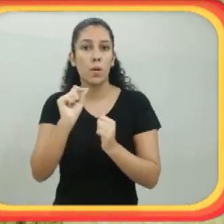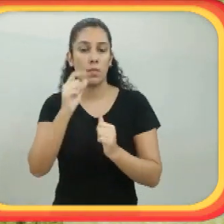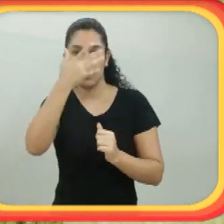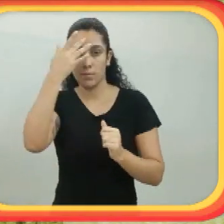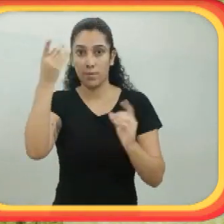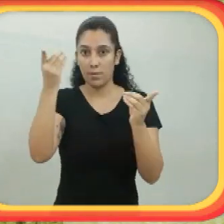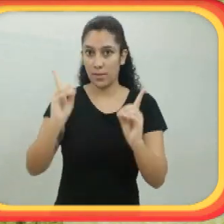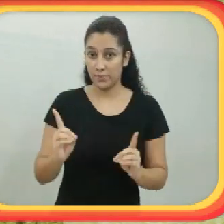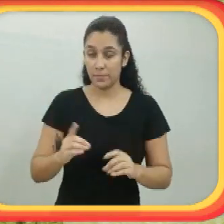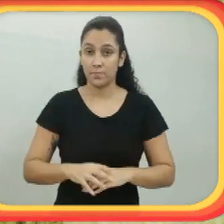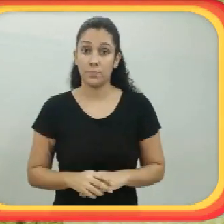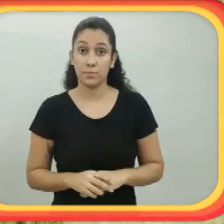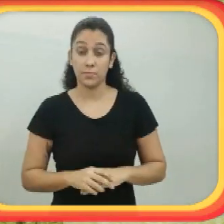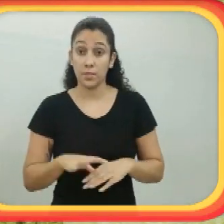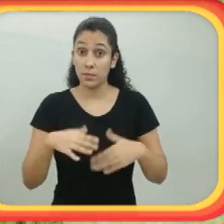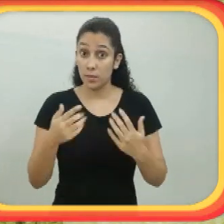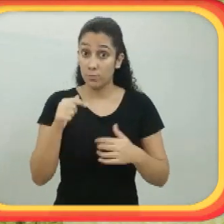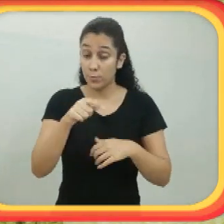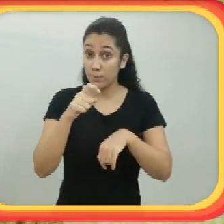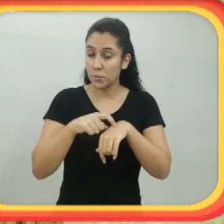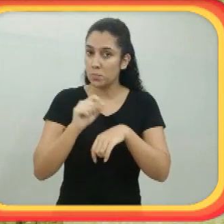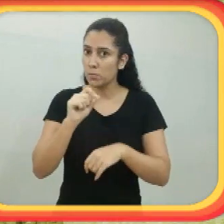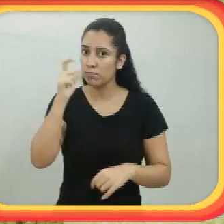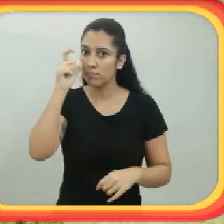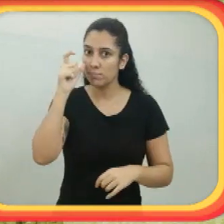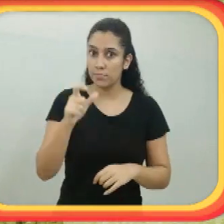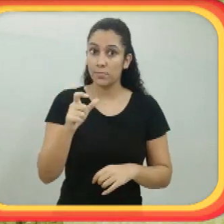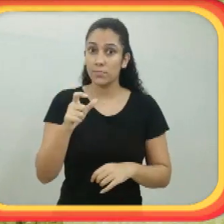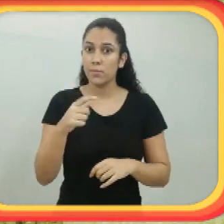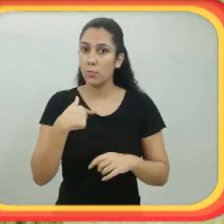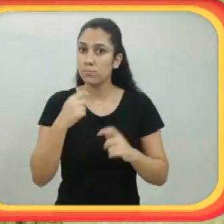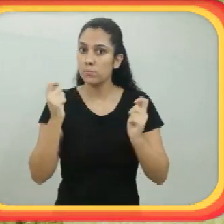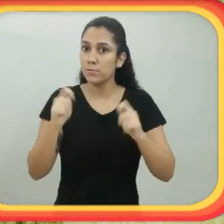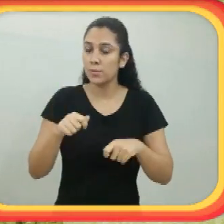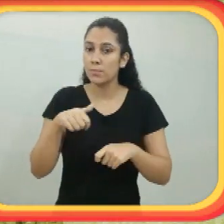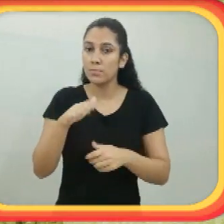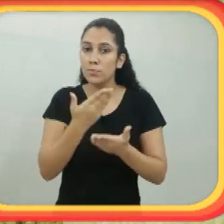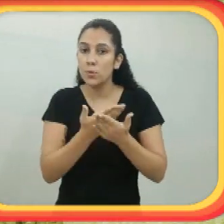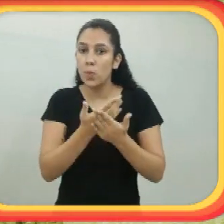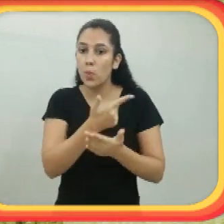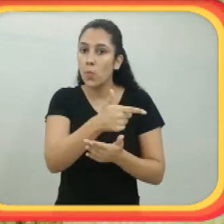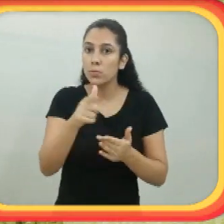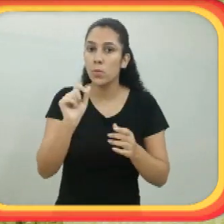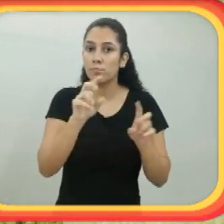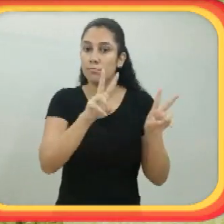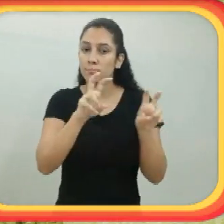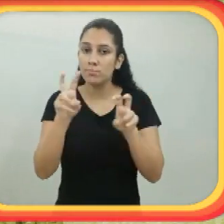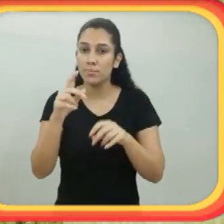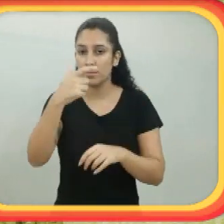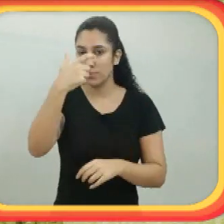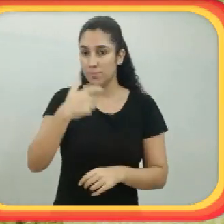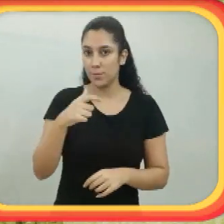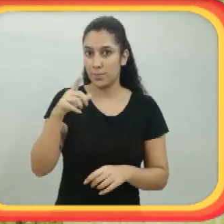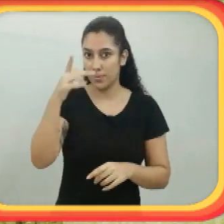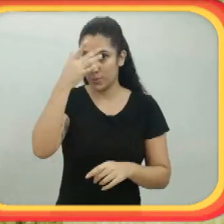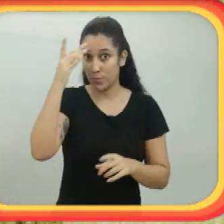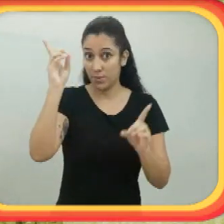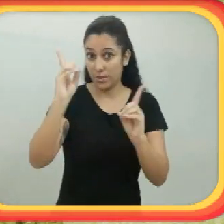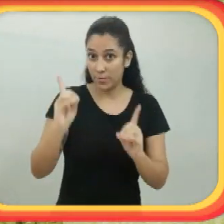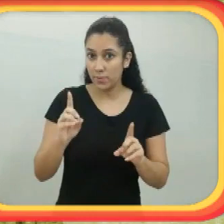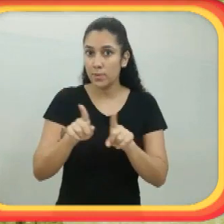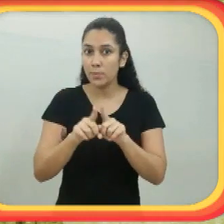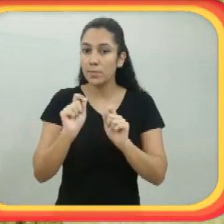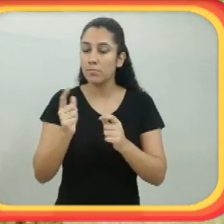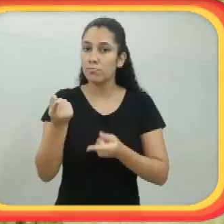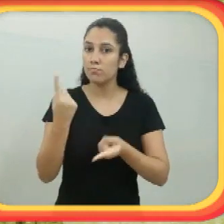pessoal de pessoas com deficiência? Então foi um momento também bem interessante, onde eu pude estudar outras pessoas com deficiência